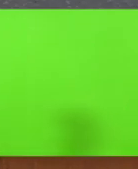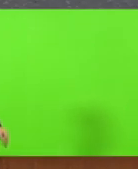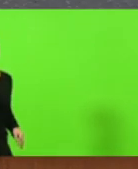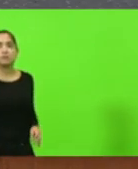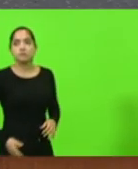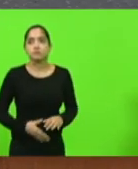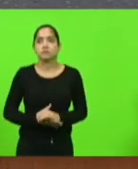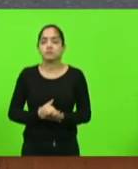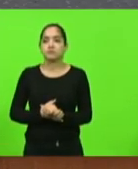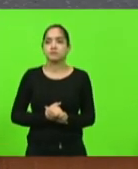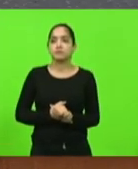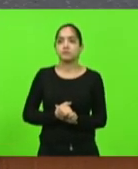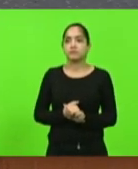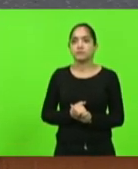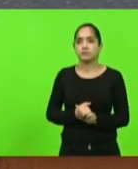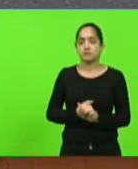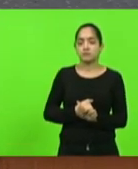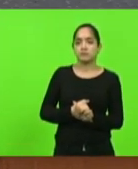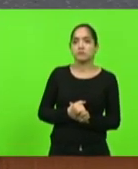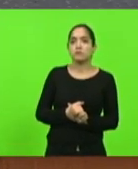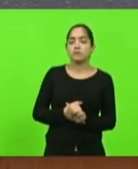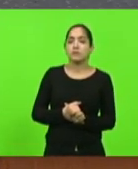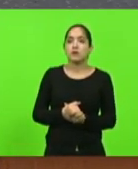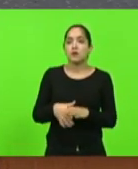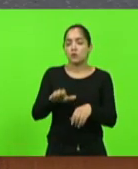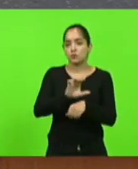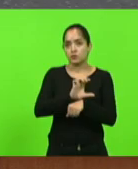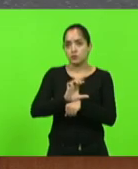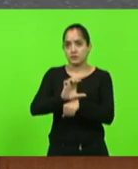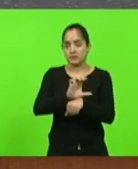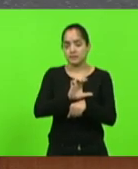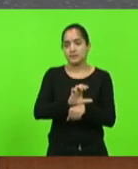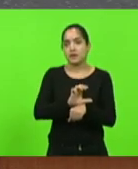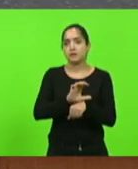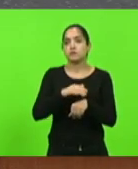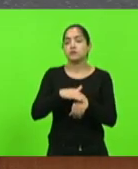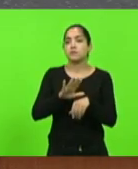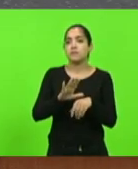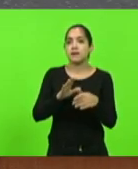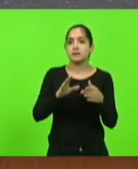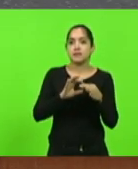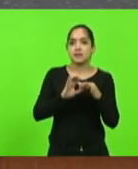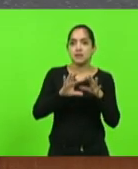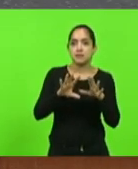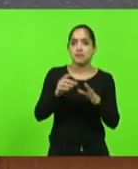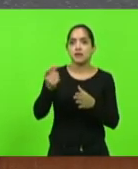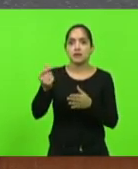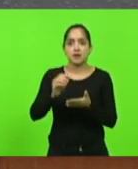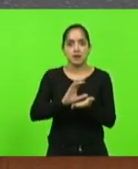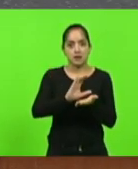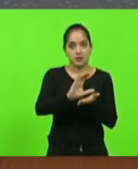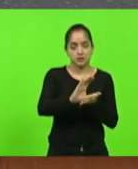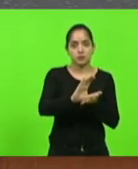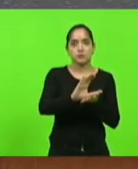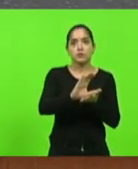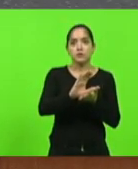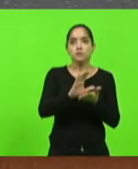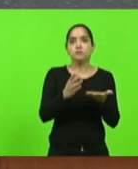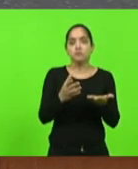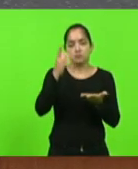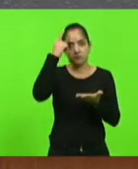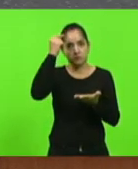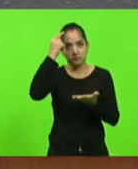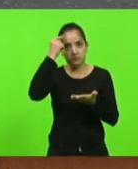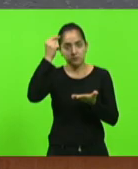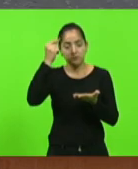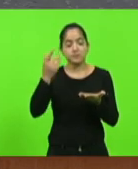um dos Estados da Federação que mais tem liberado recursos para o ensino superior, e isso